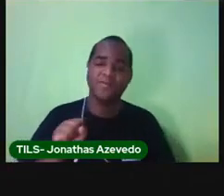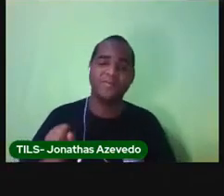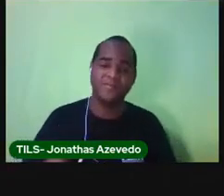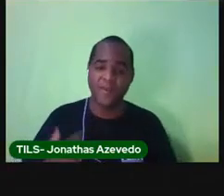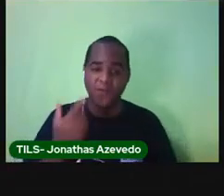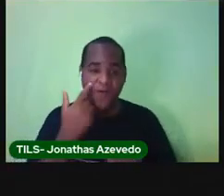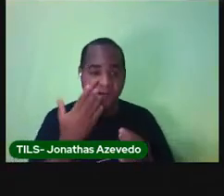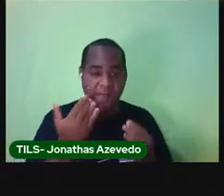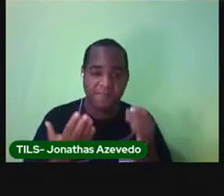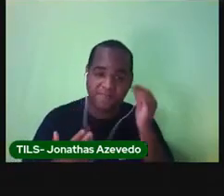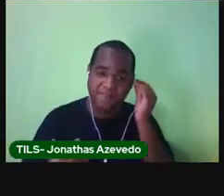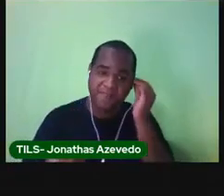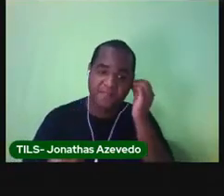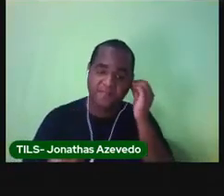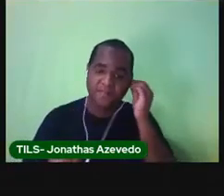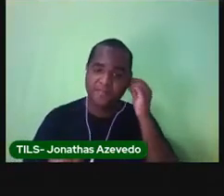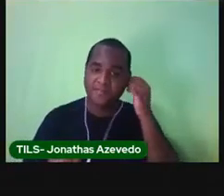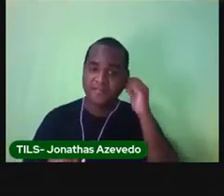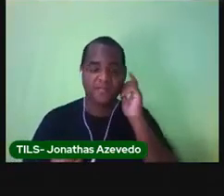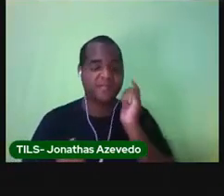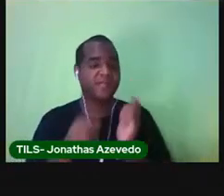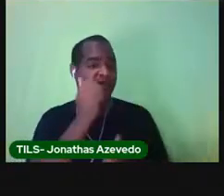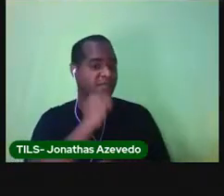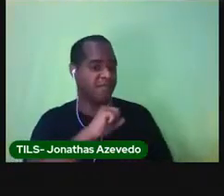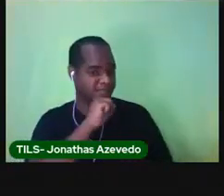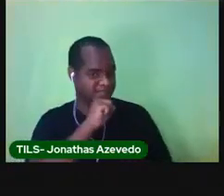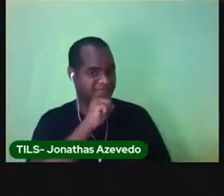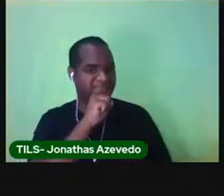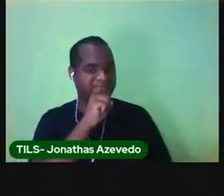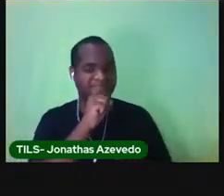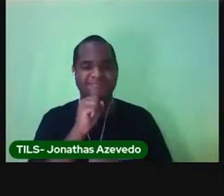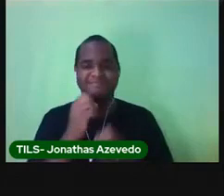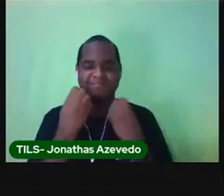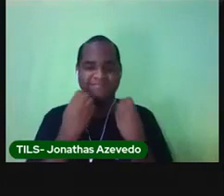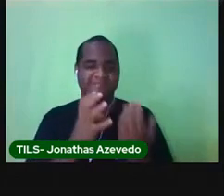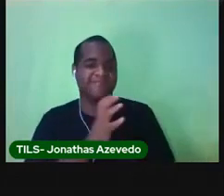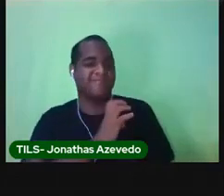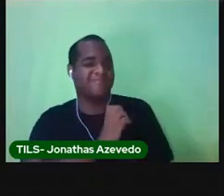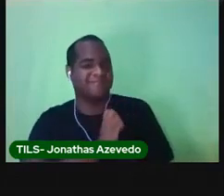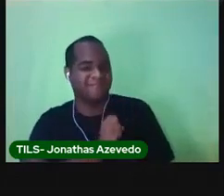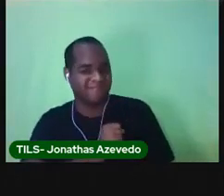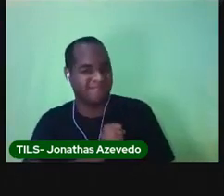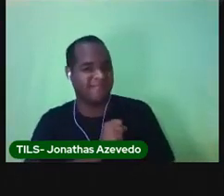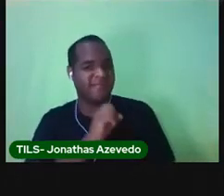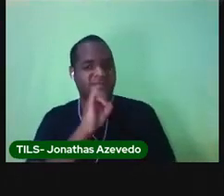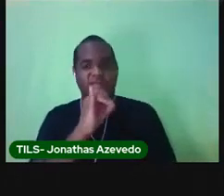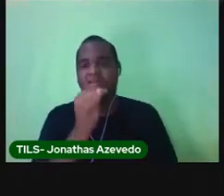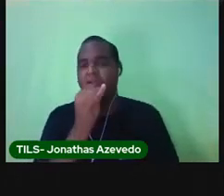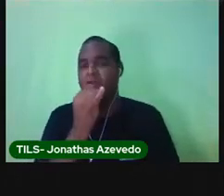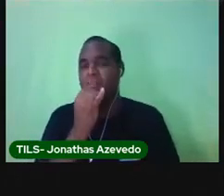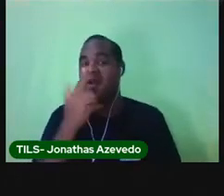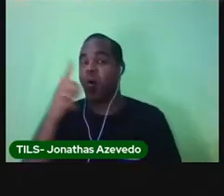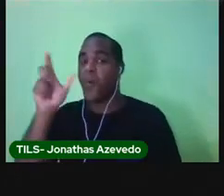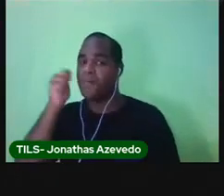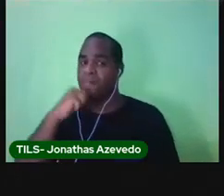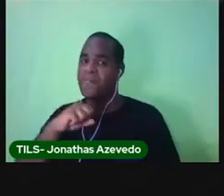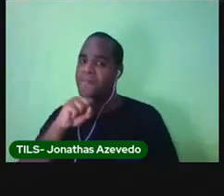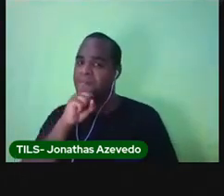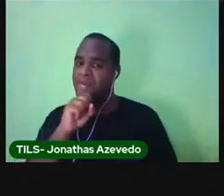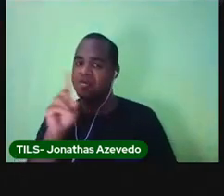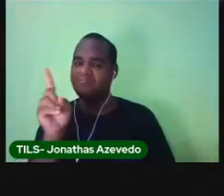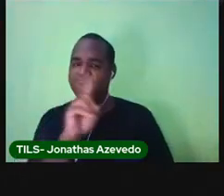Vamos ver? Querida mamãe, eu te amo. Se eu tivesse outra mãe,